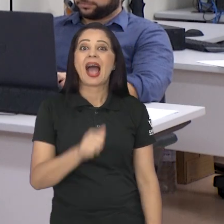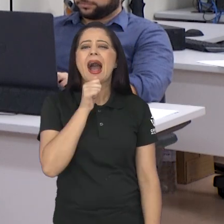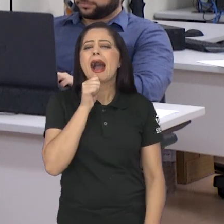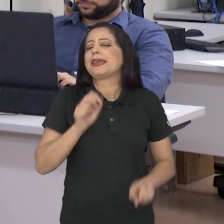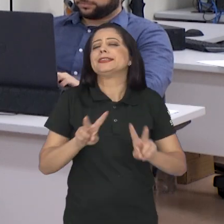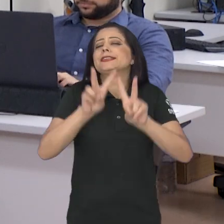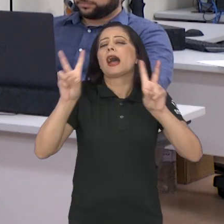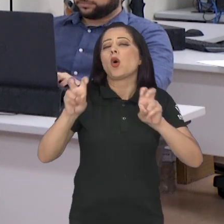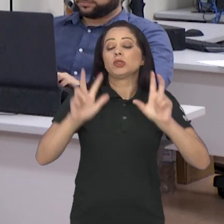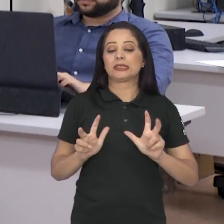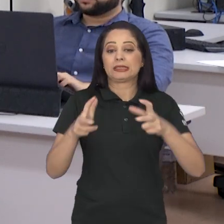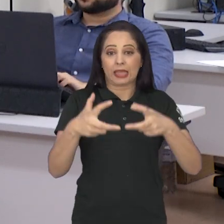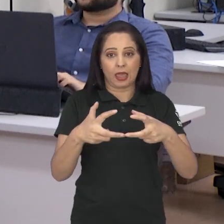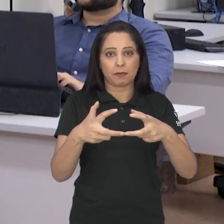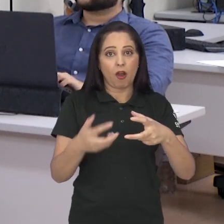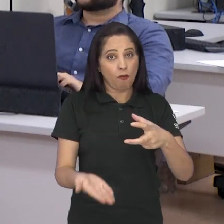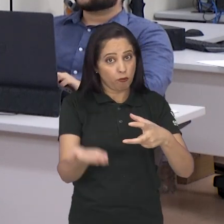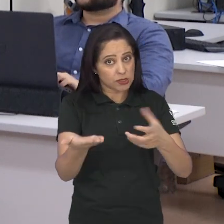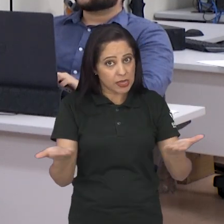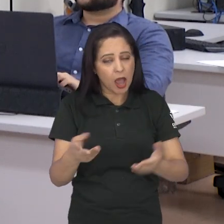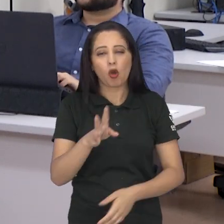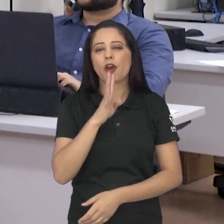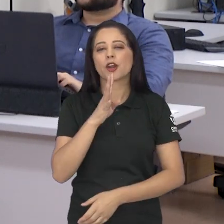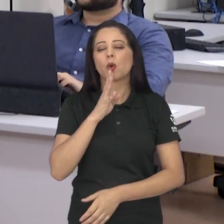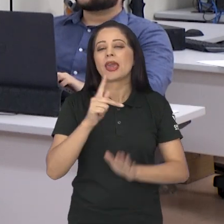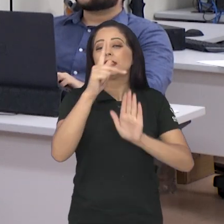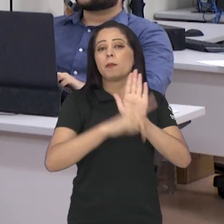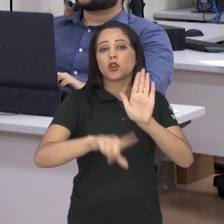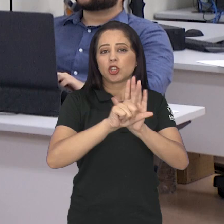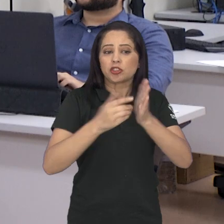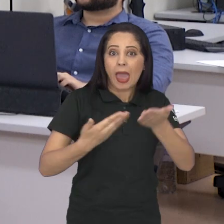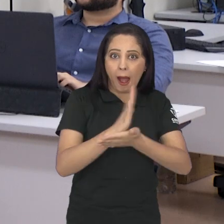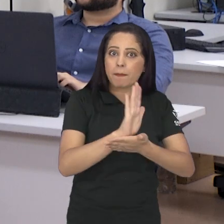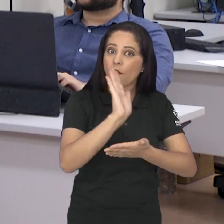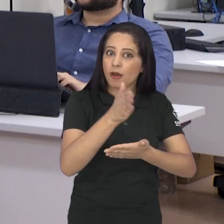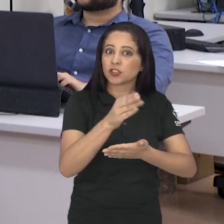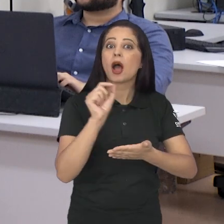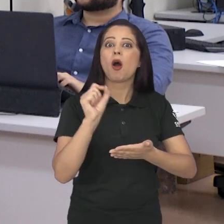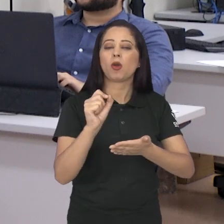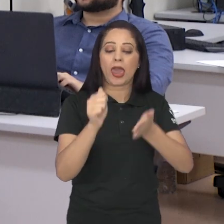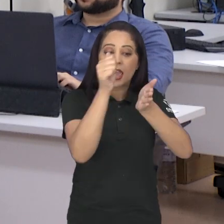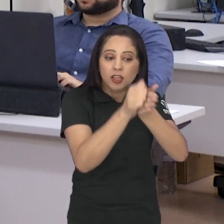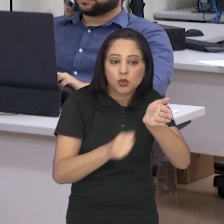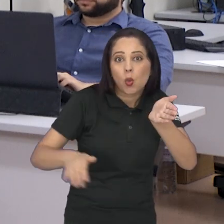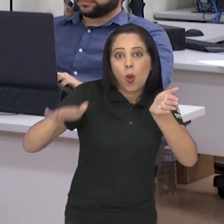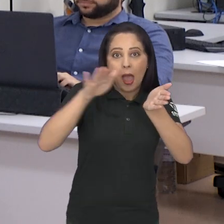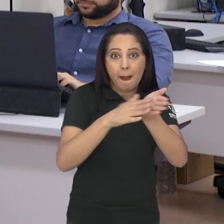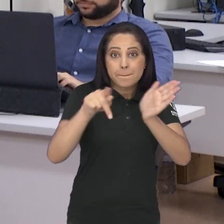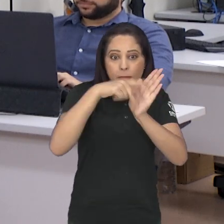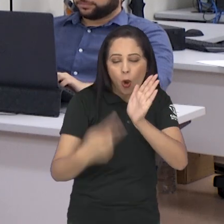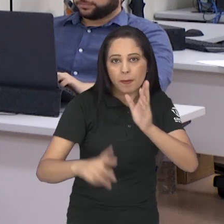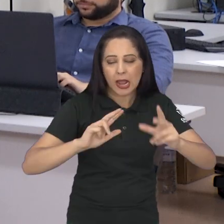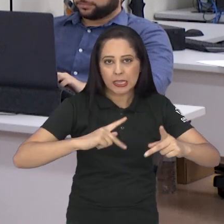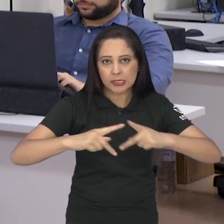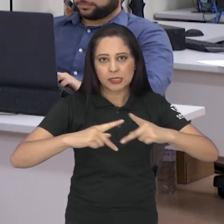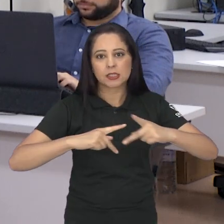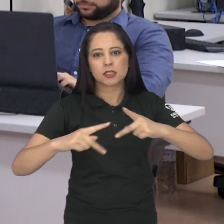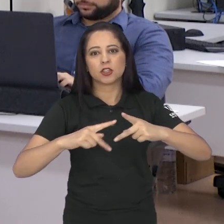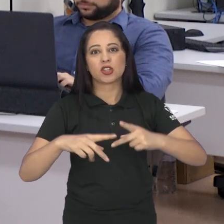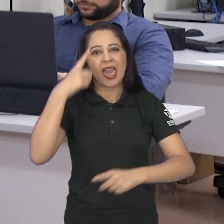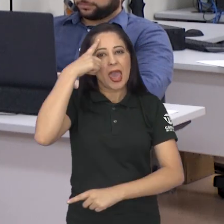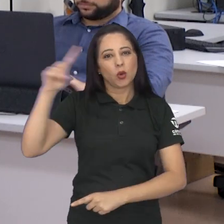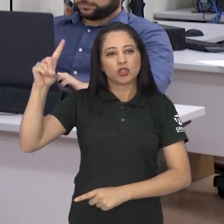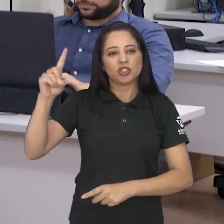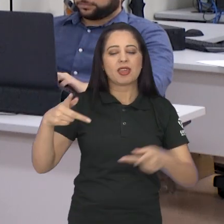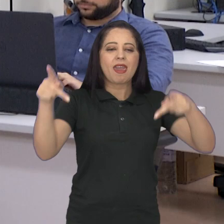Municipal, conheça a partir de agora um projeto de lei aprovado que institui no calendário oficial de festas e comemorações da